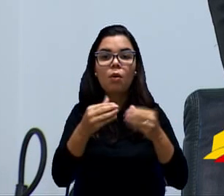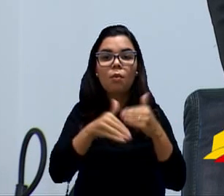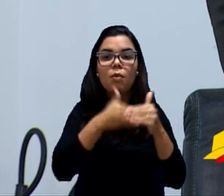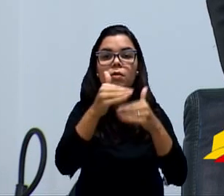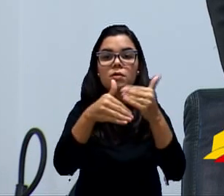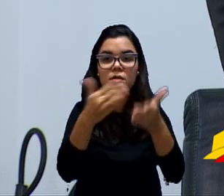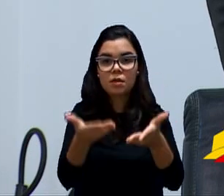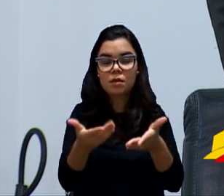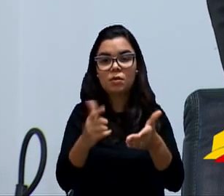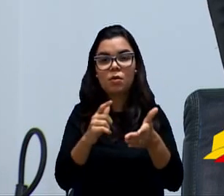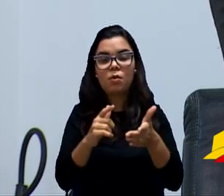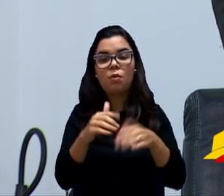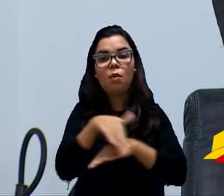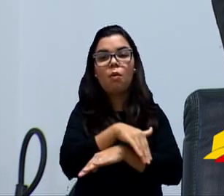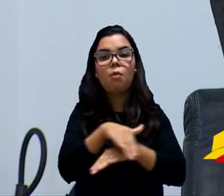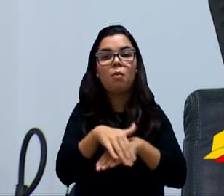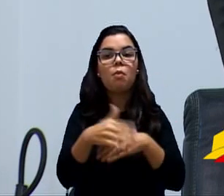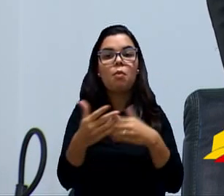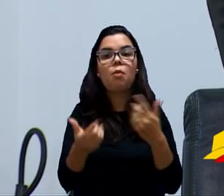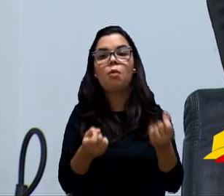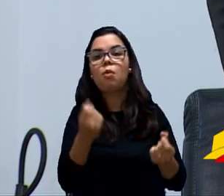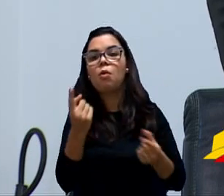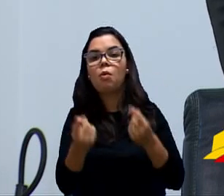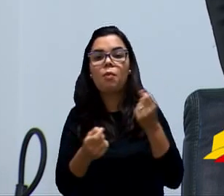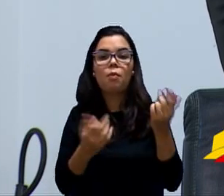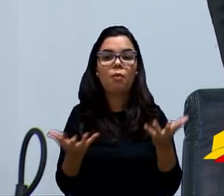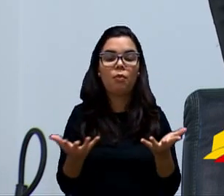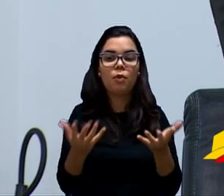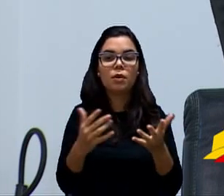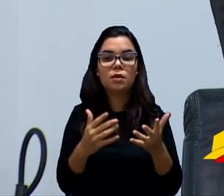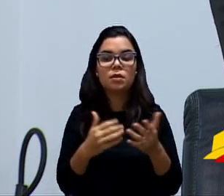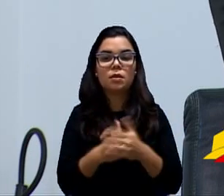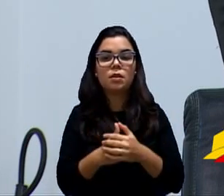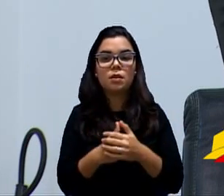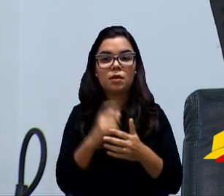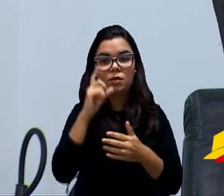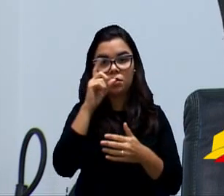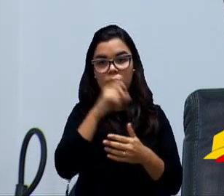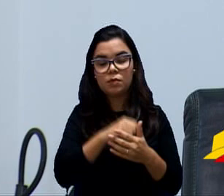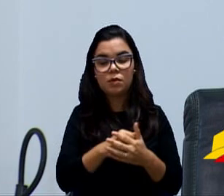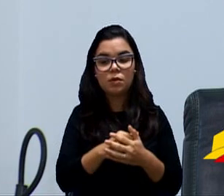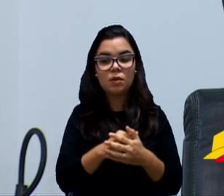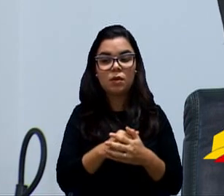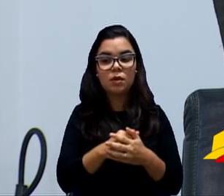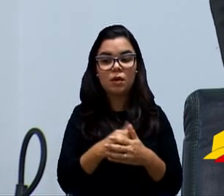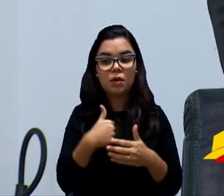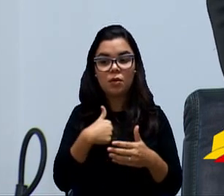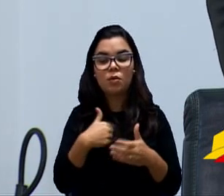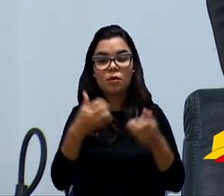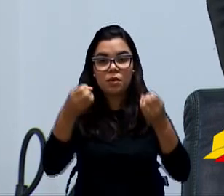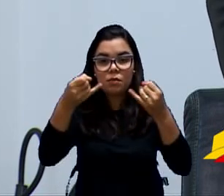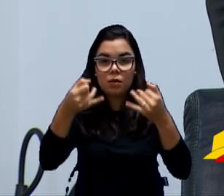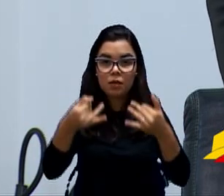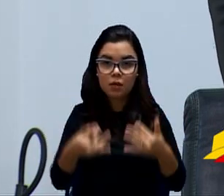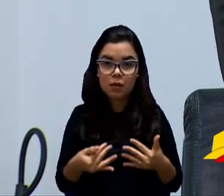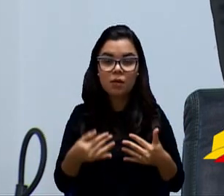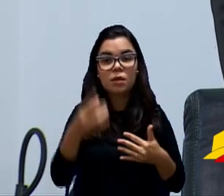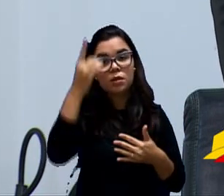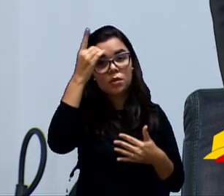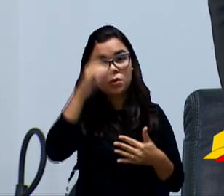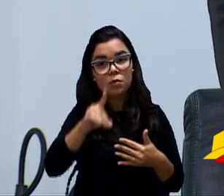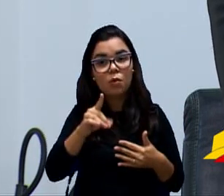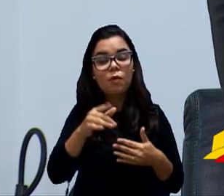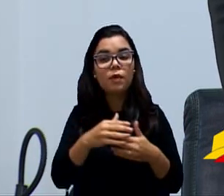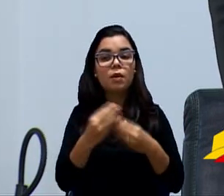Eu gostaria que V. Exª, Péricles, explicasse mais a respeito disso para sanar essa dúvida e, se possível, colocar emendas